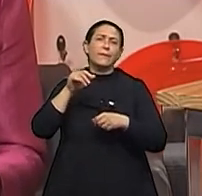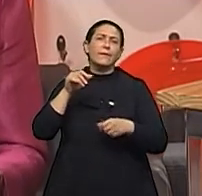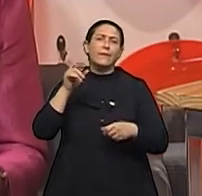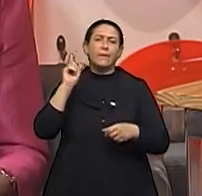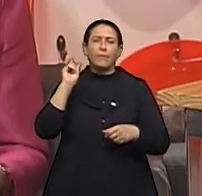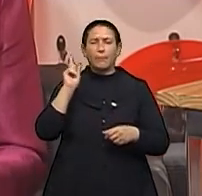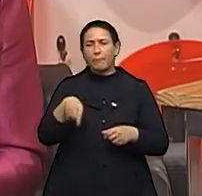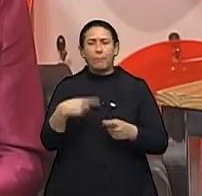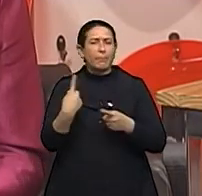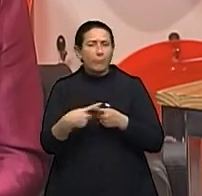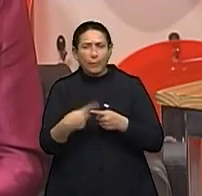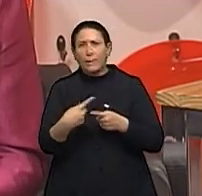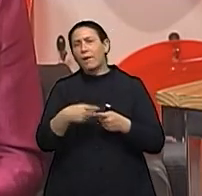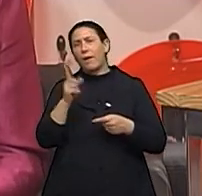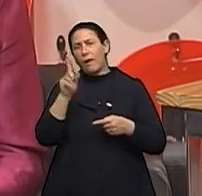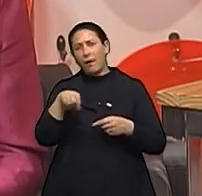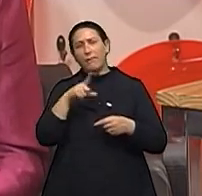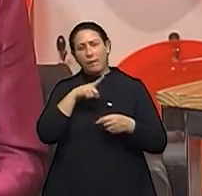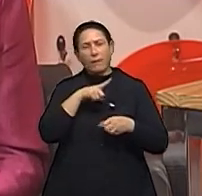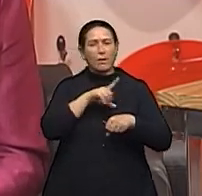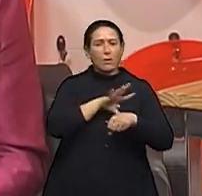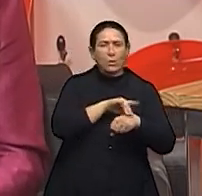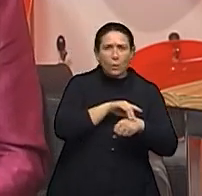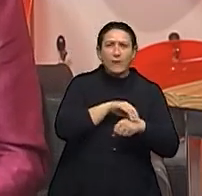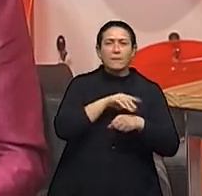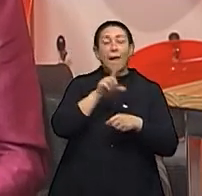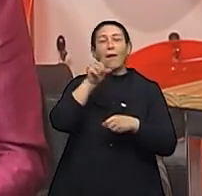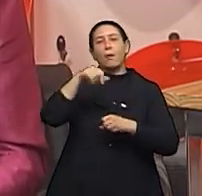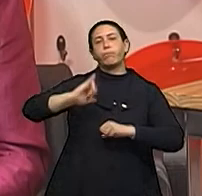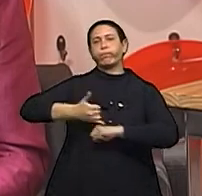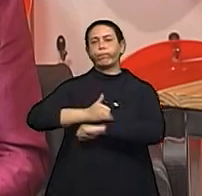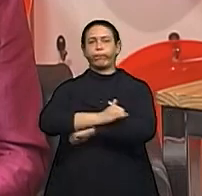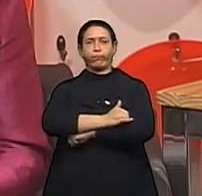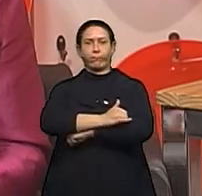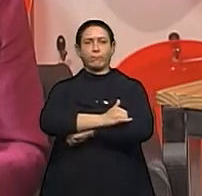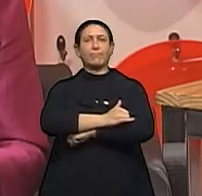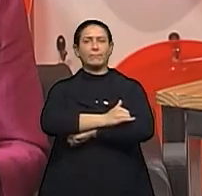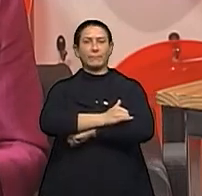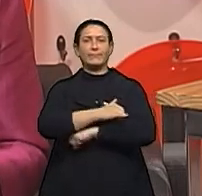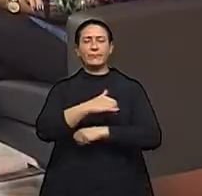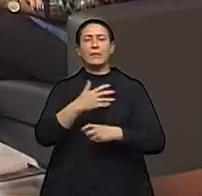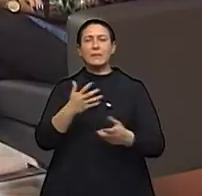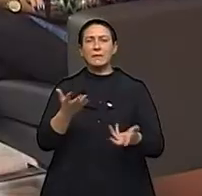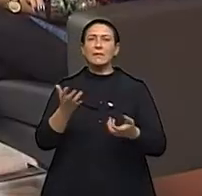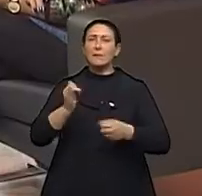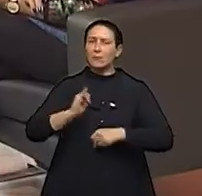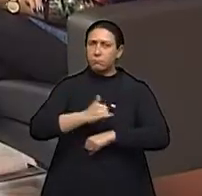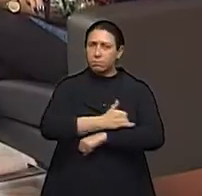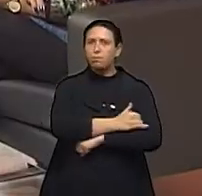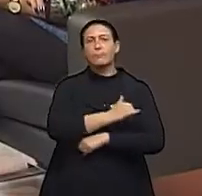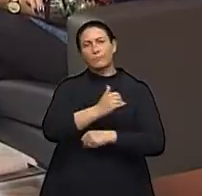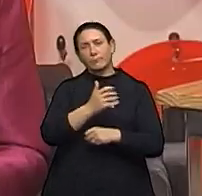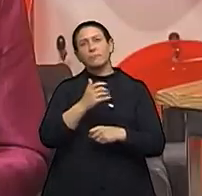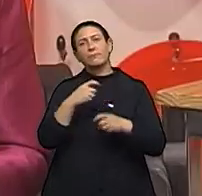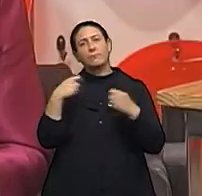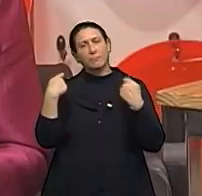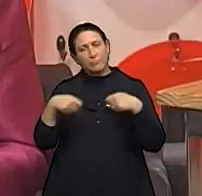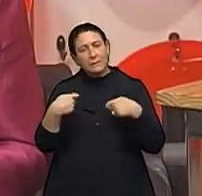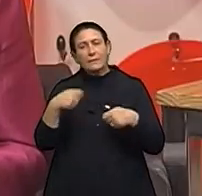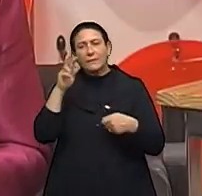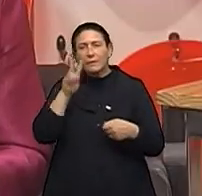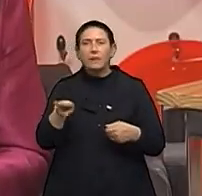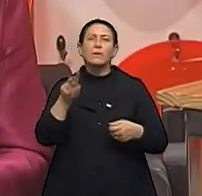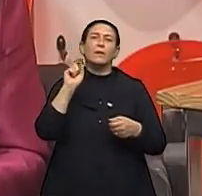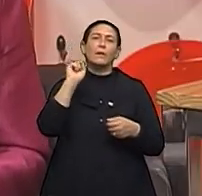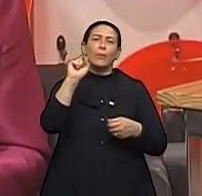doença tida como crônica, é a obesidade. Ah, ok. Temos que dizer. Sedentarismo, obesidade,